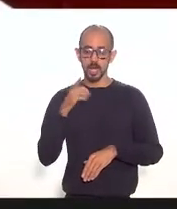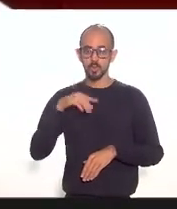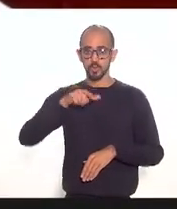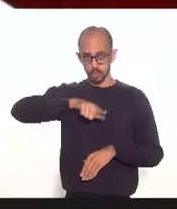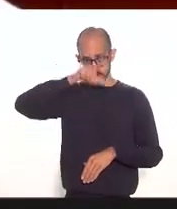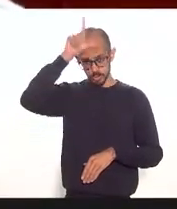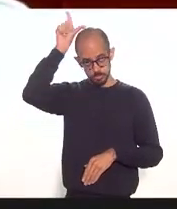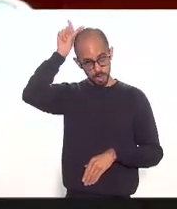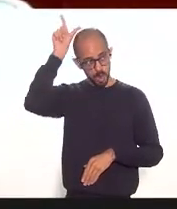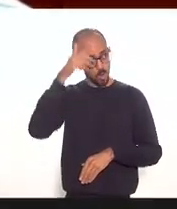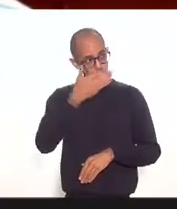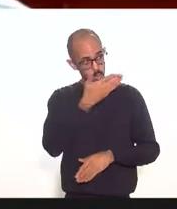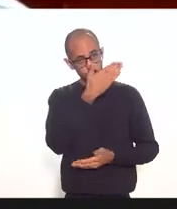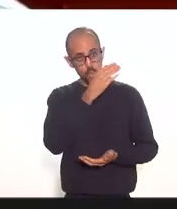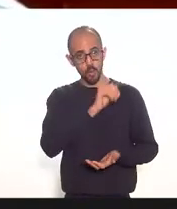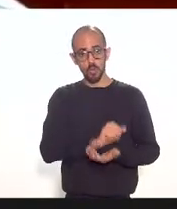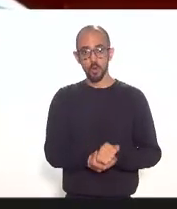Paulo